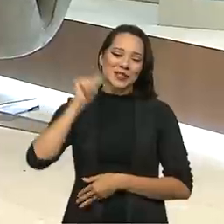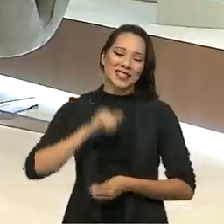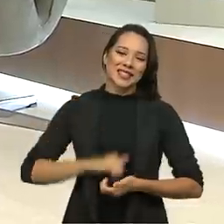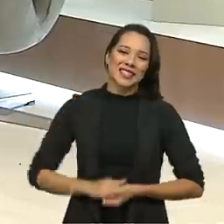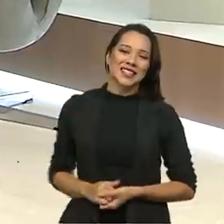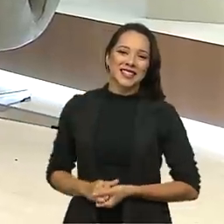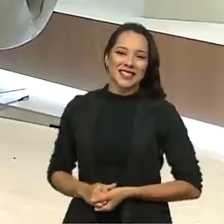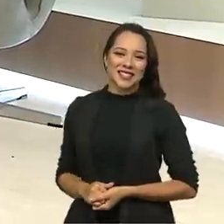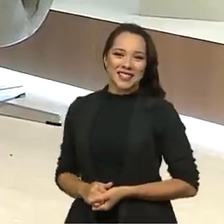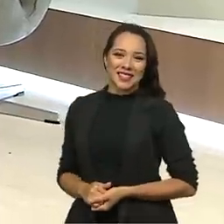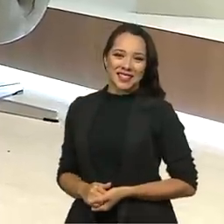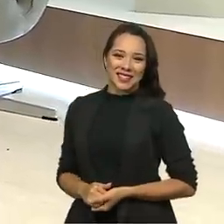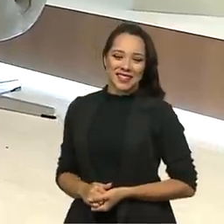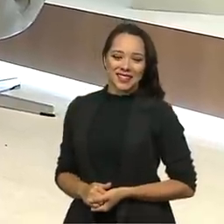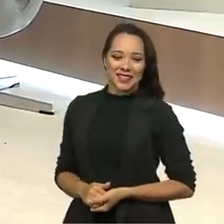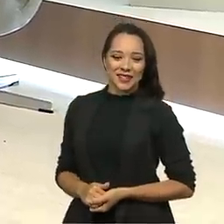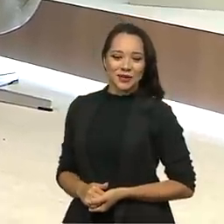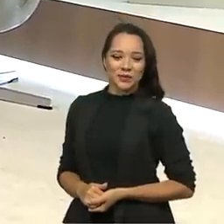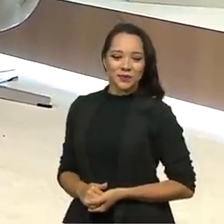a próxima.